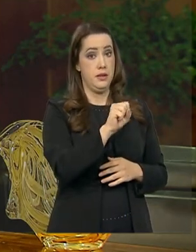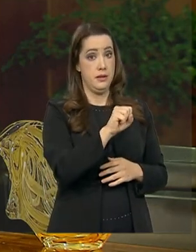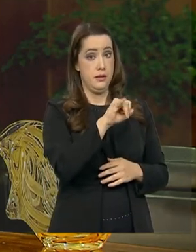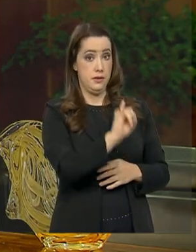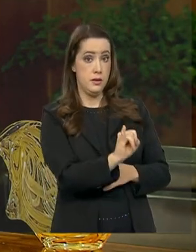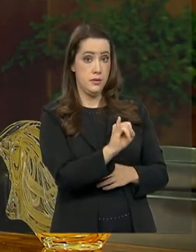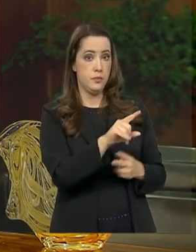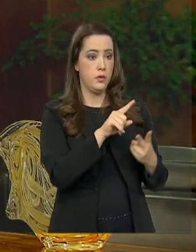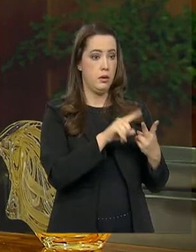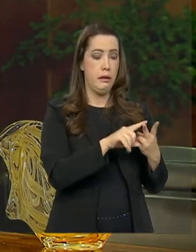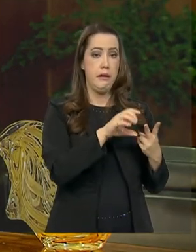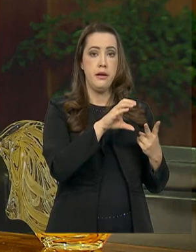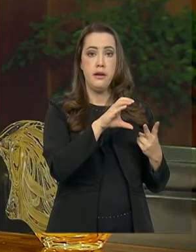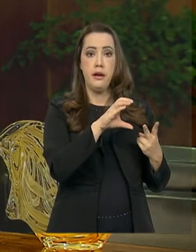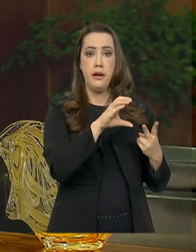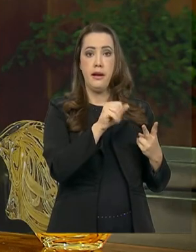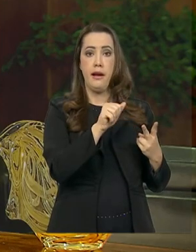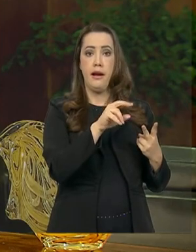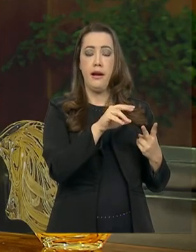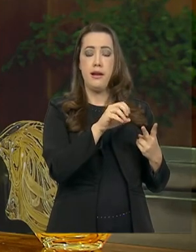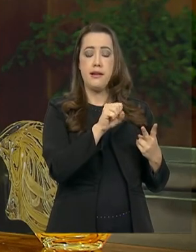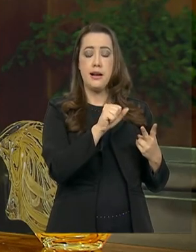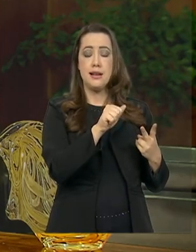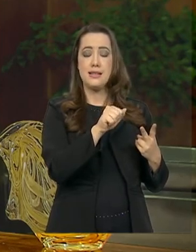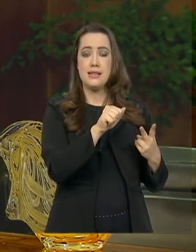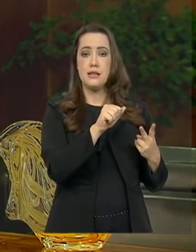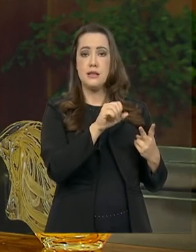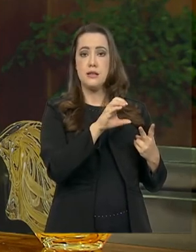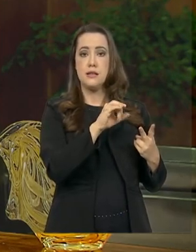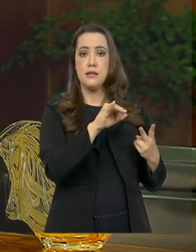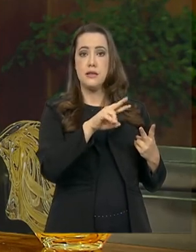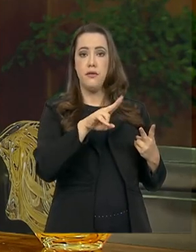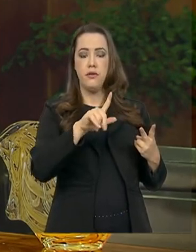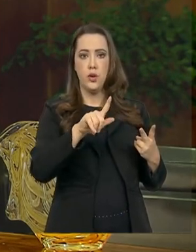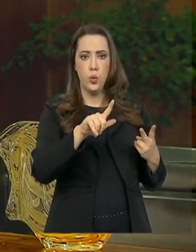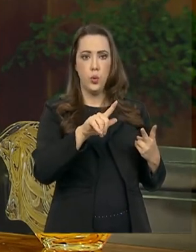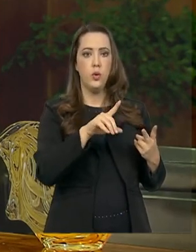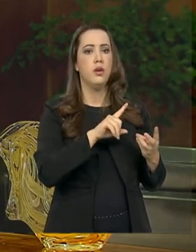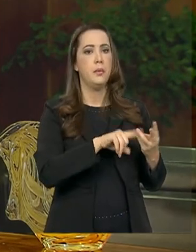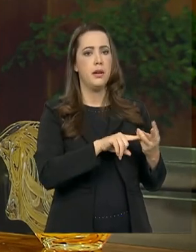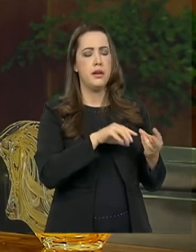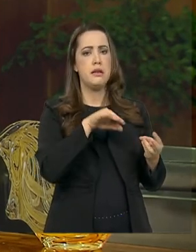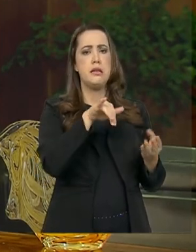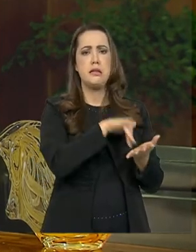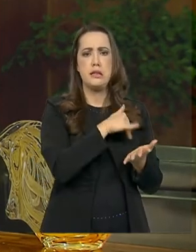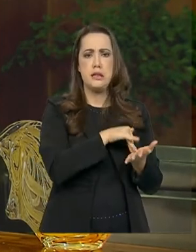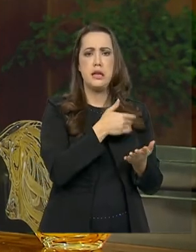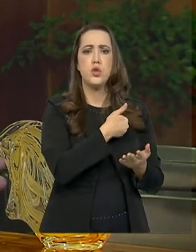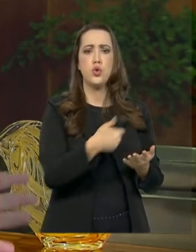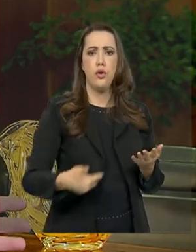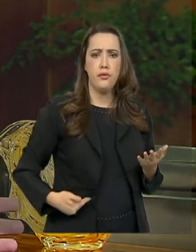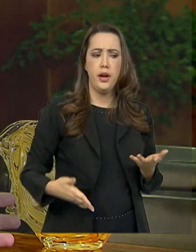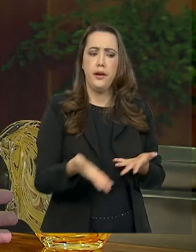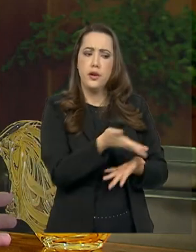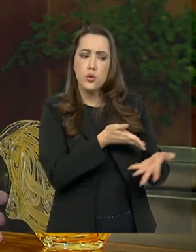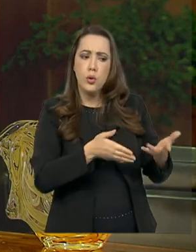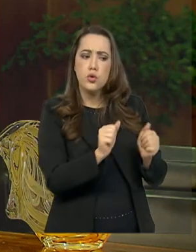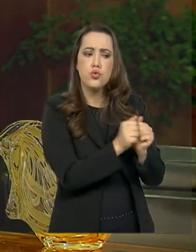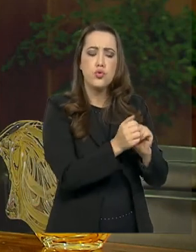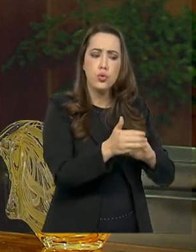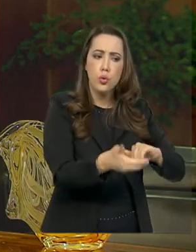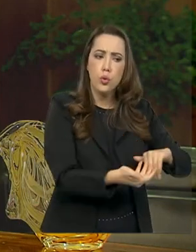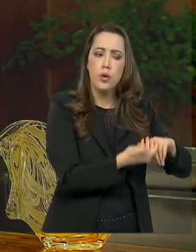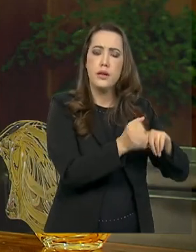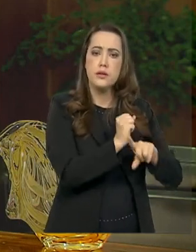Casa Civil, que faz a coordenação dos ministérios, a Secretaria de Governo, que faz a articulação com o Congresso, Estados e Municípios, Sociedade em geral